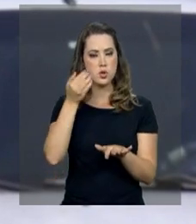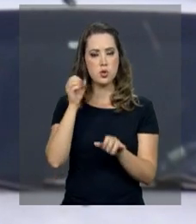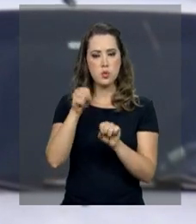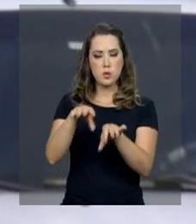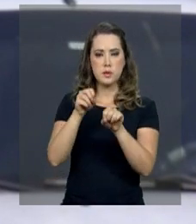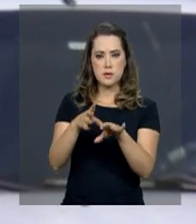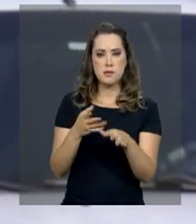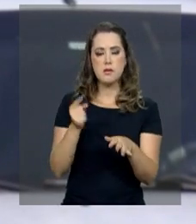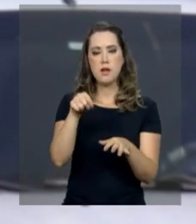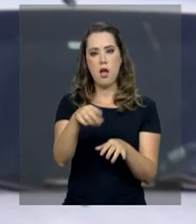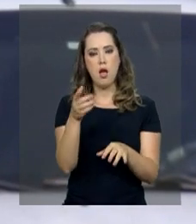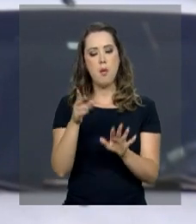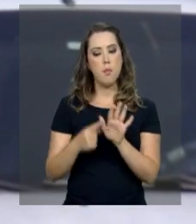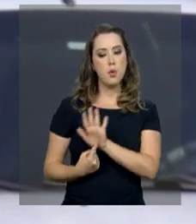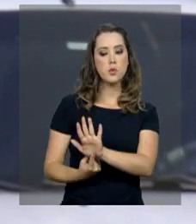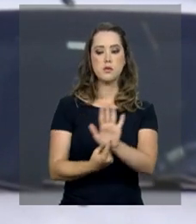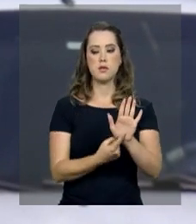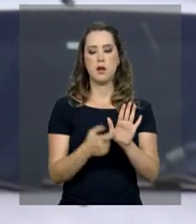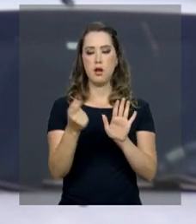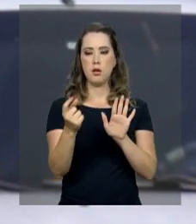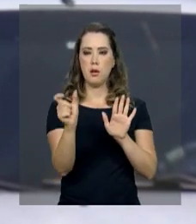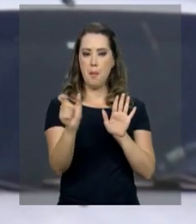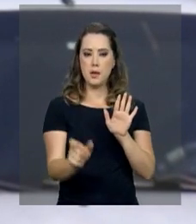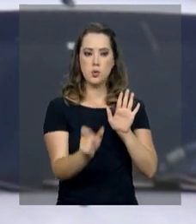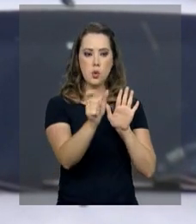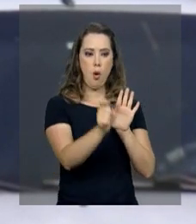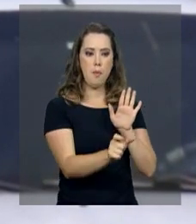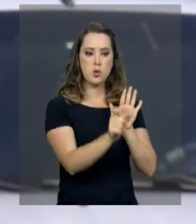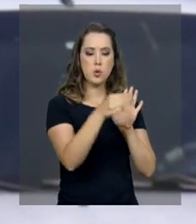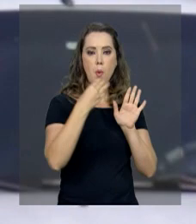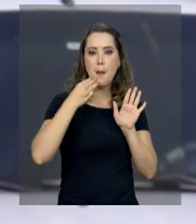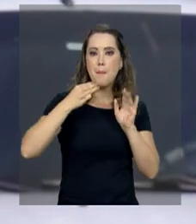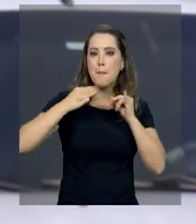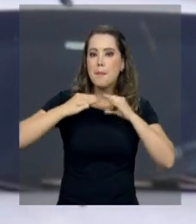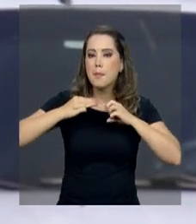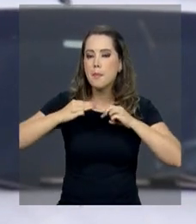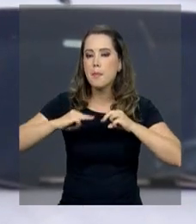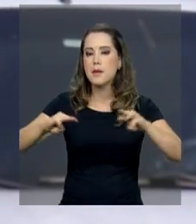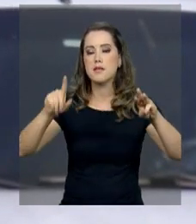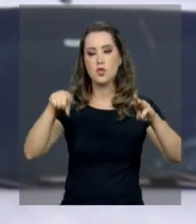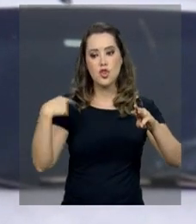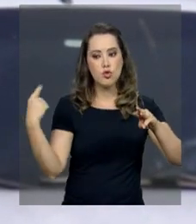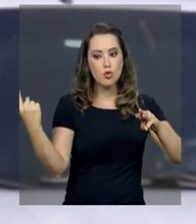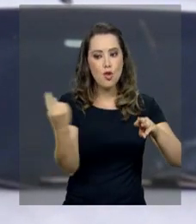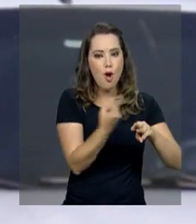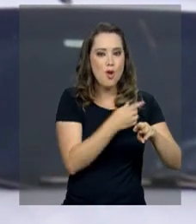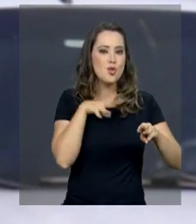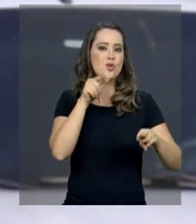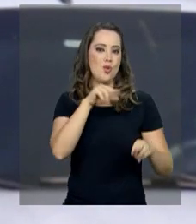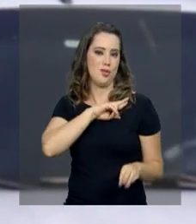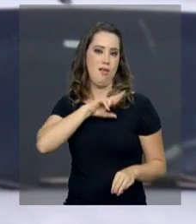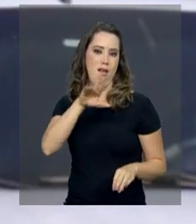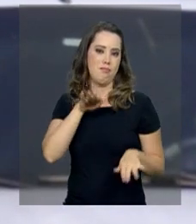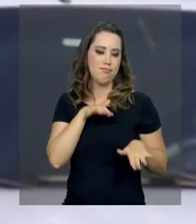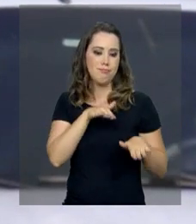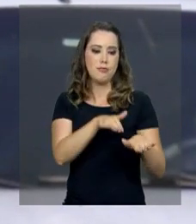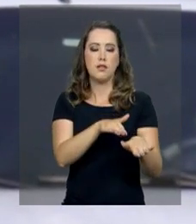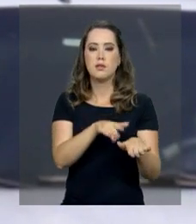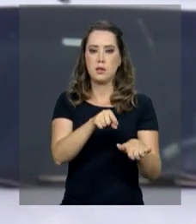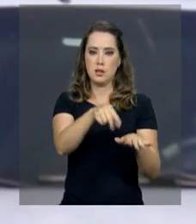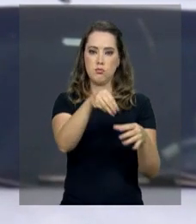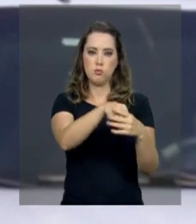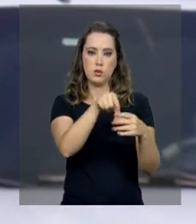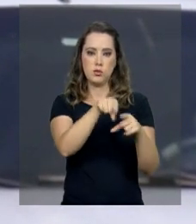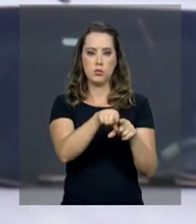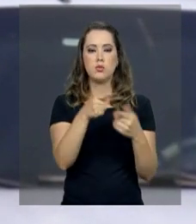consiga demonstrar que cada usuário, a mensagem é, nós somos o trânsito. Porque cada um é responsável pelos seus atos e